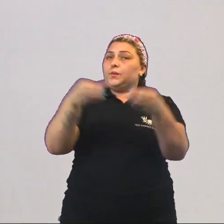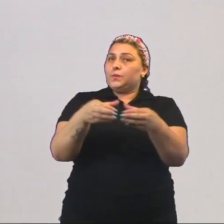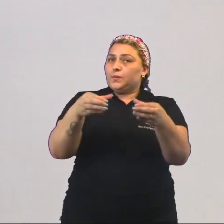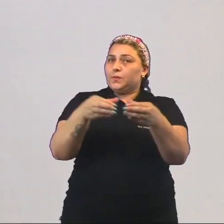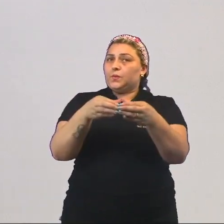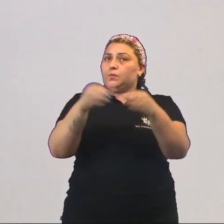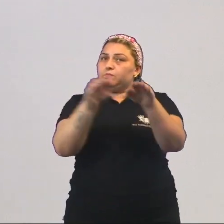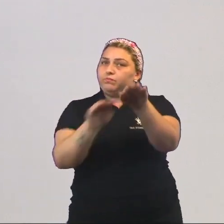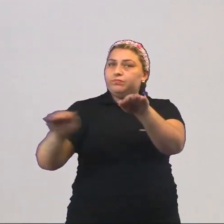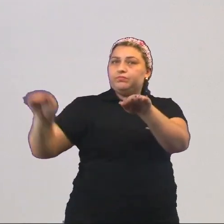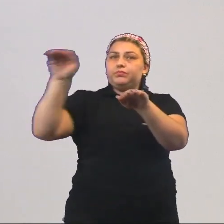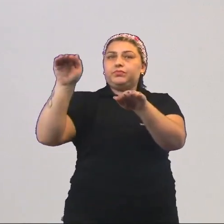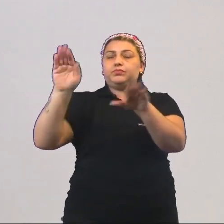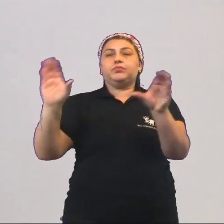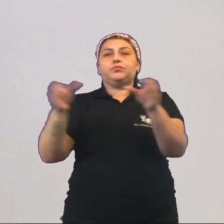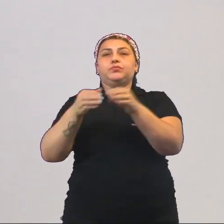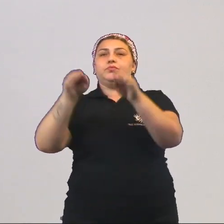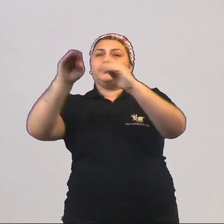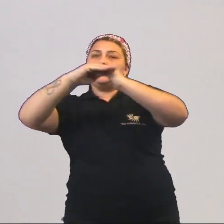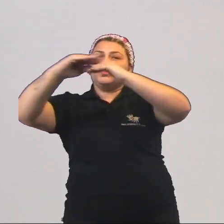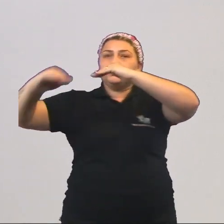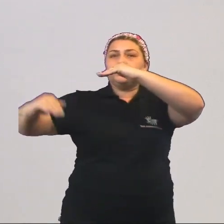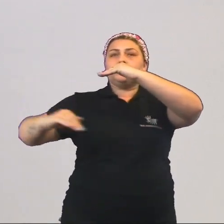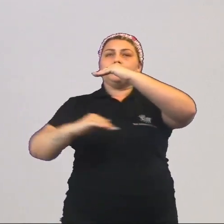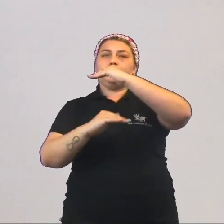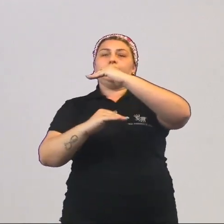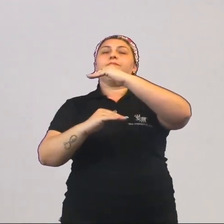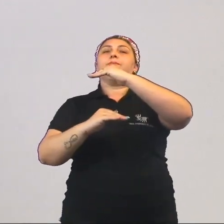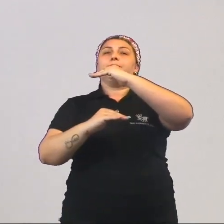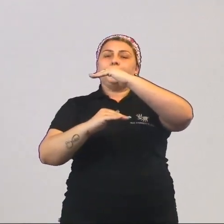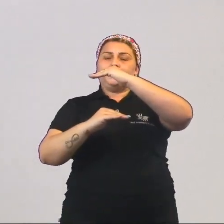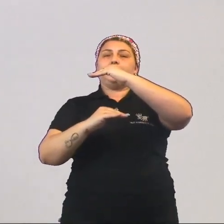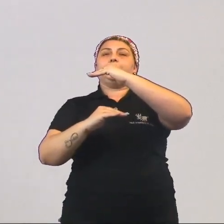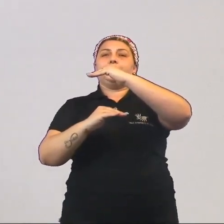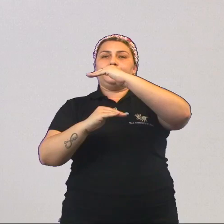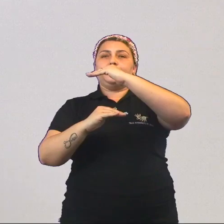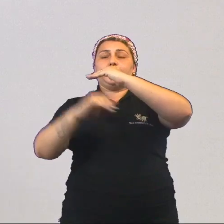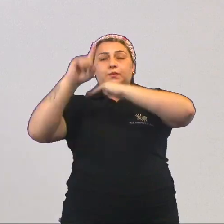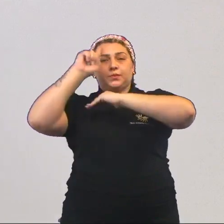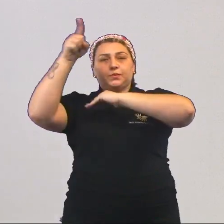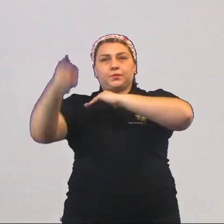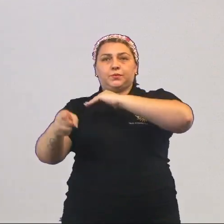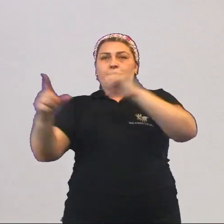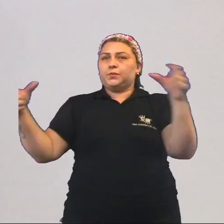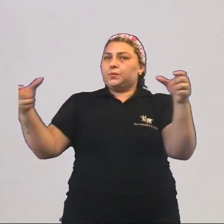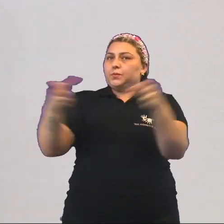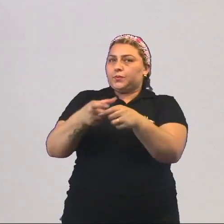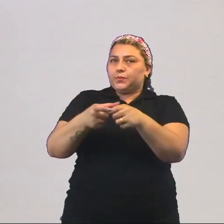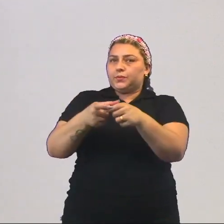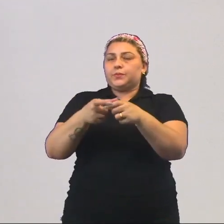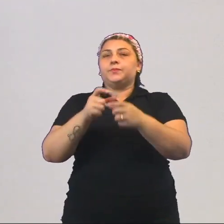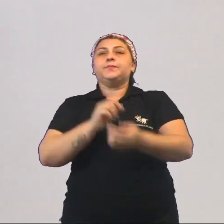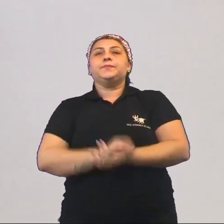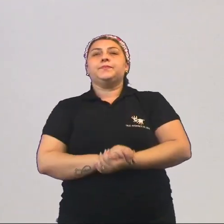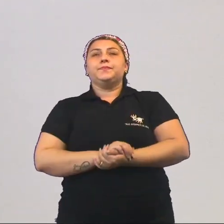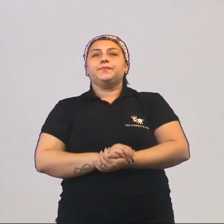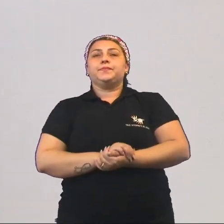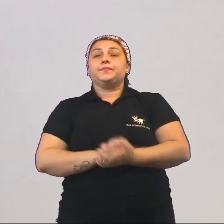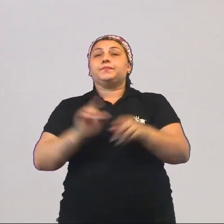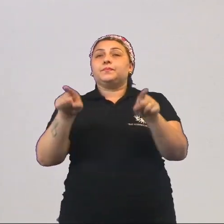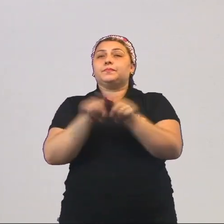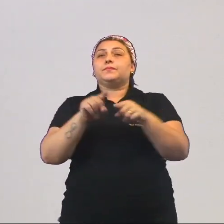majoritário e um grupo que, no caso, está subordinado aos interesses desse grupo majoritário.